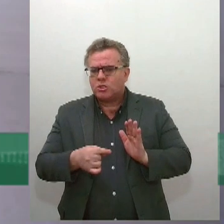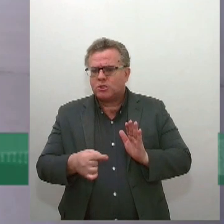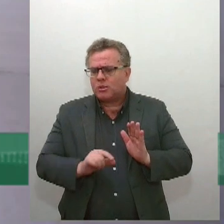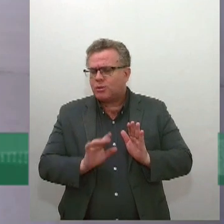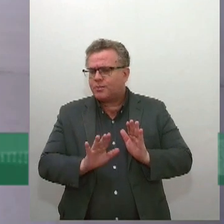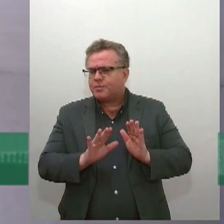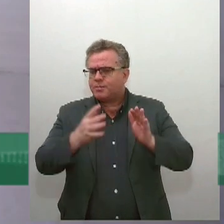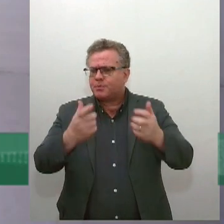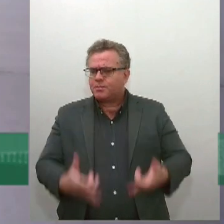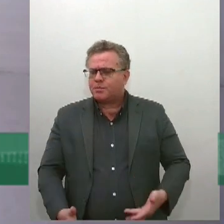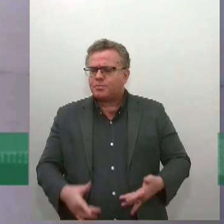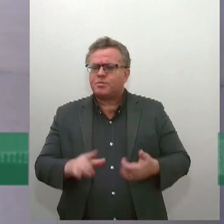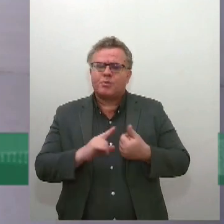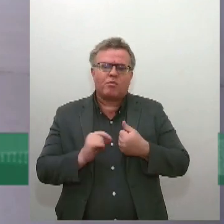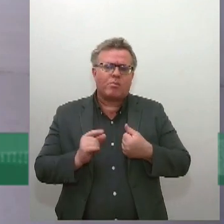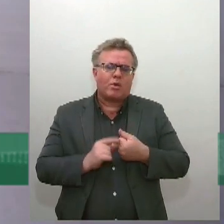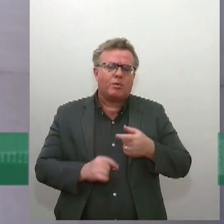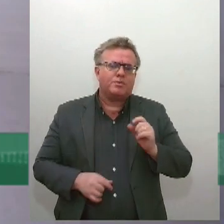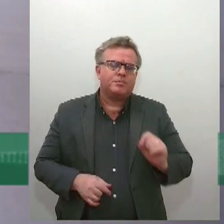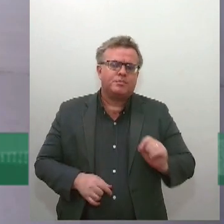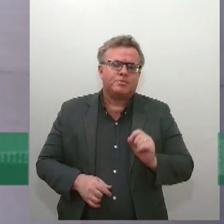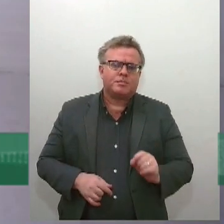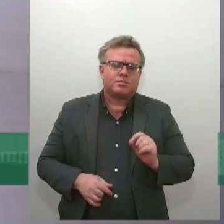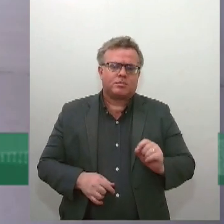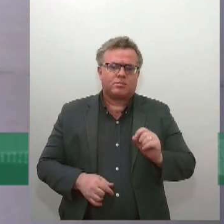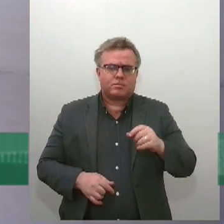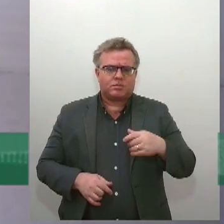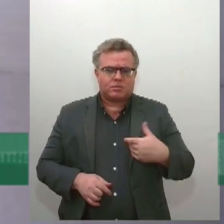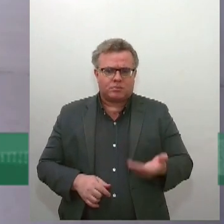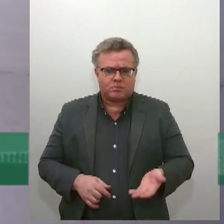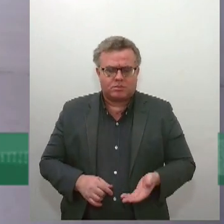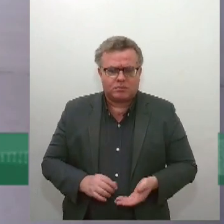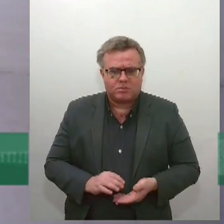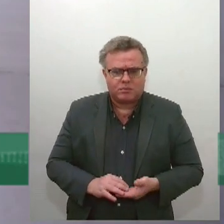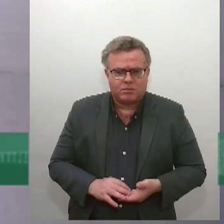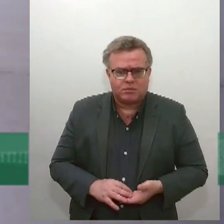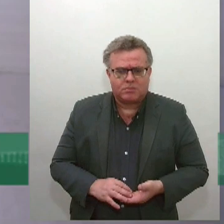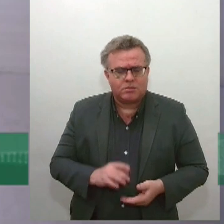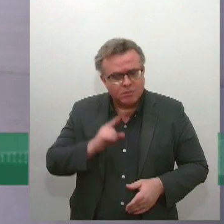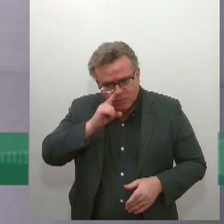esse, né, desse tipo de dano irreparável, grave urgência?